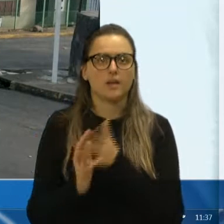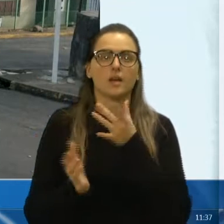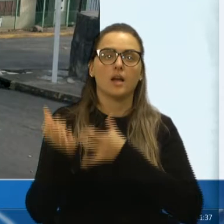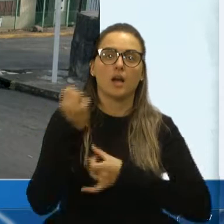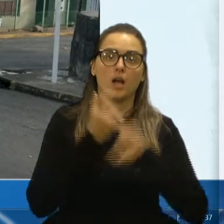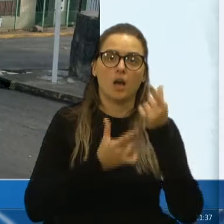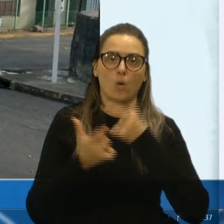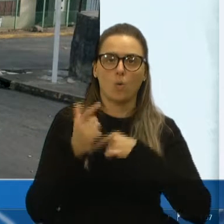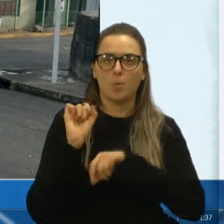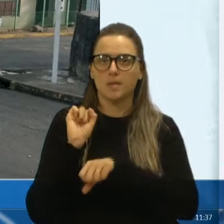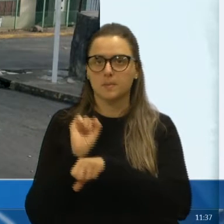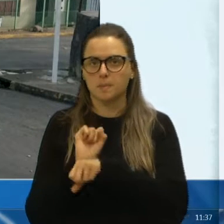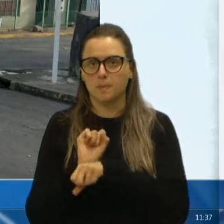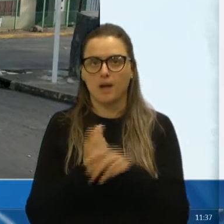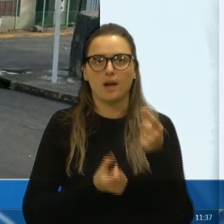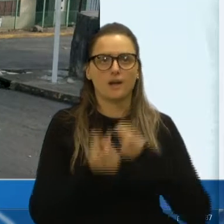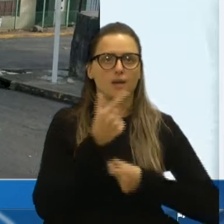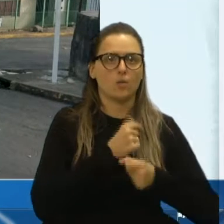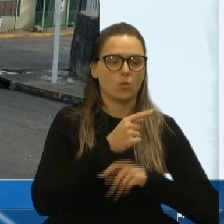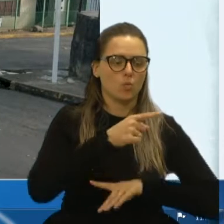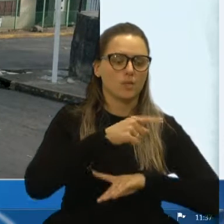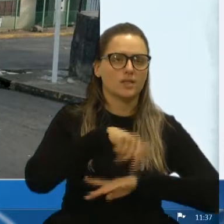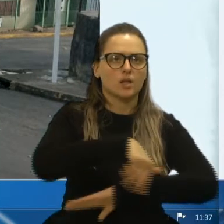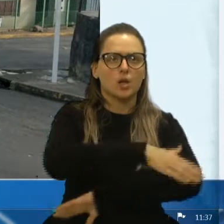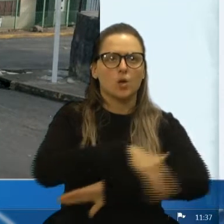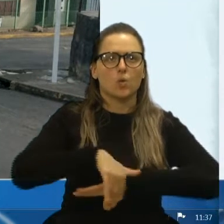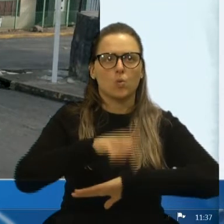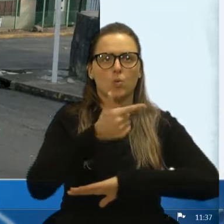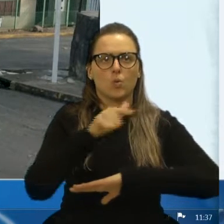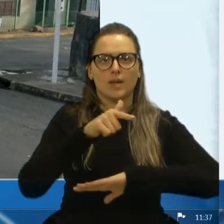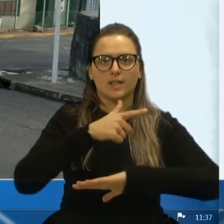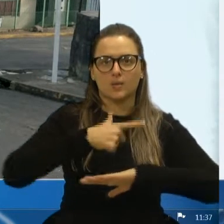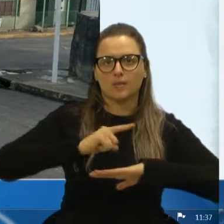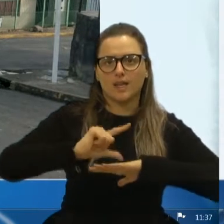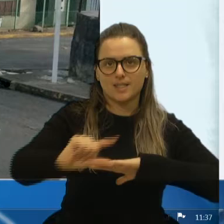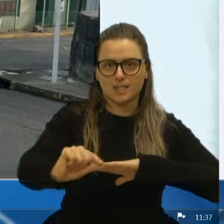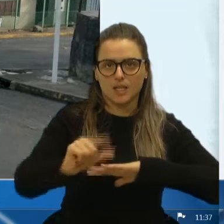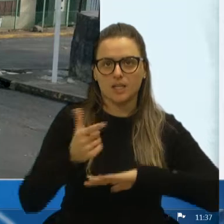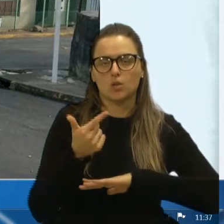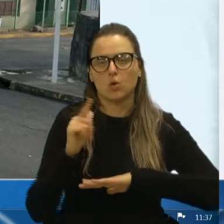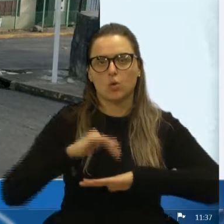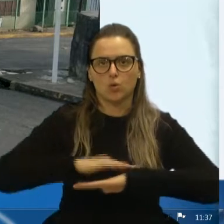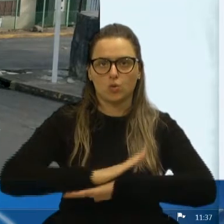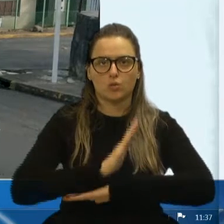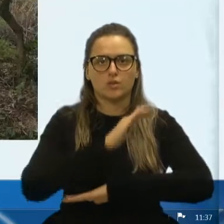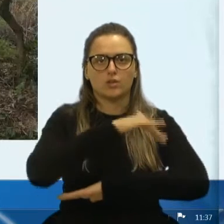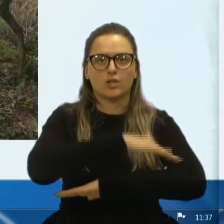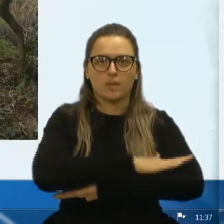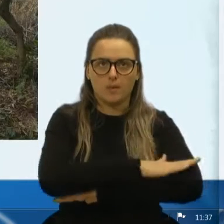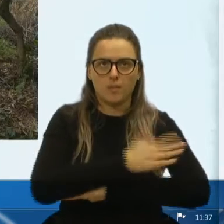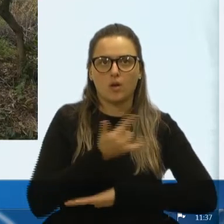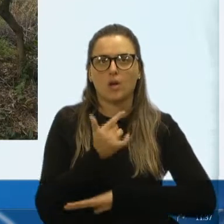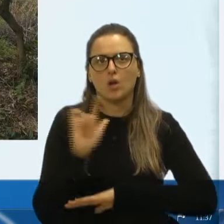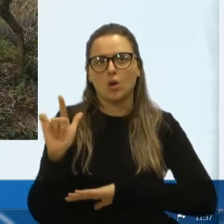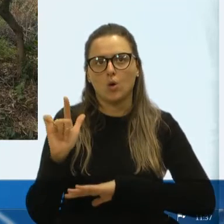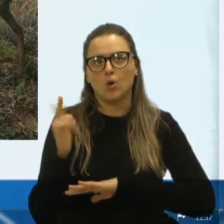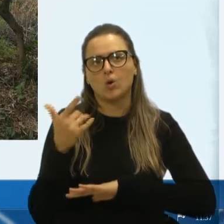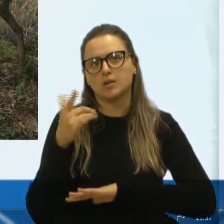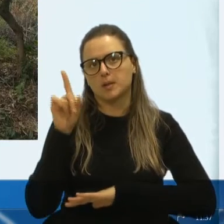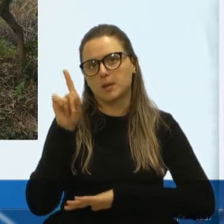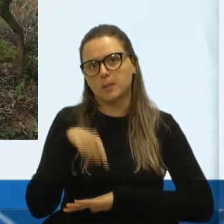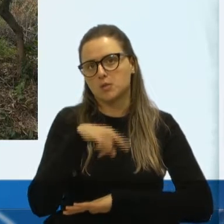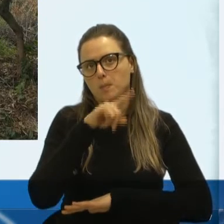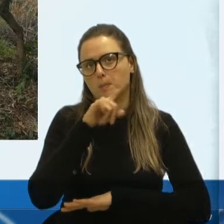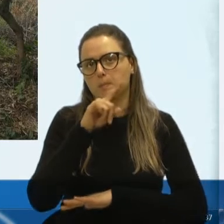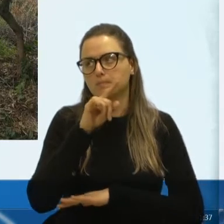identificação para, e outras ruas sem saída, outras de quebra-mola, outras proibidas subirem, outras e assim. Então,